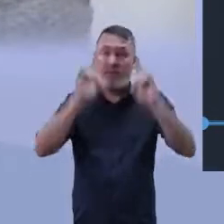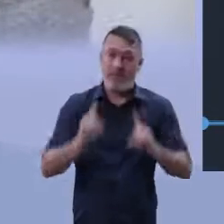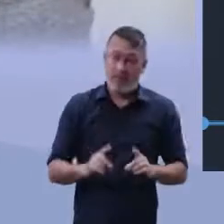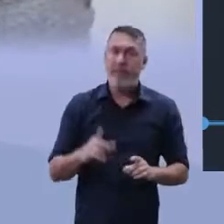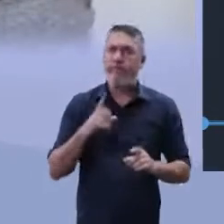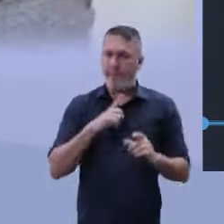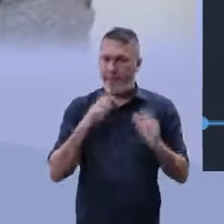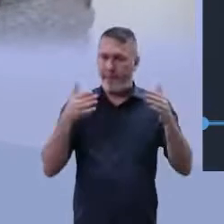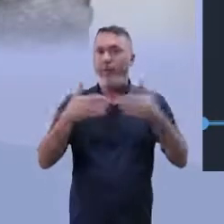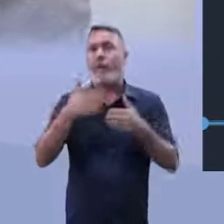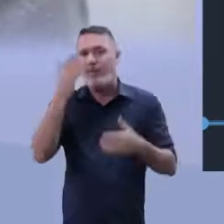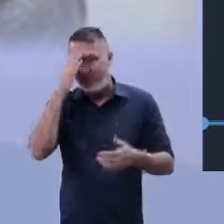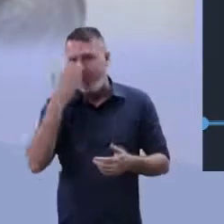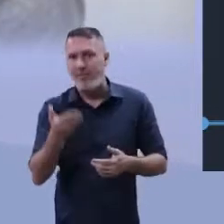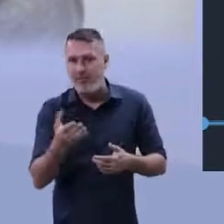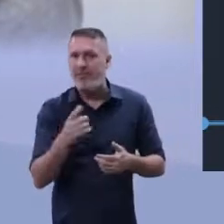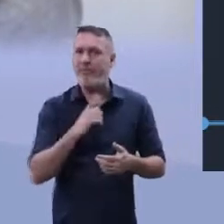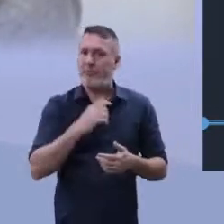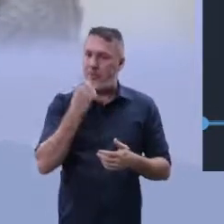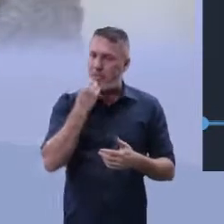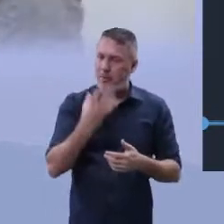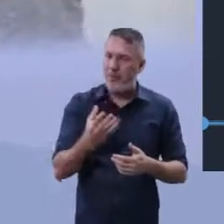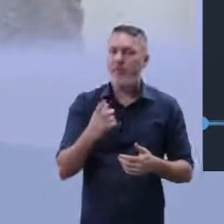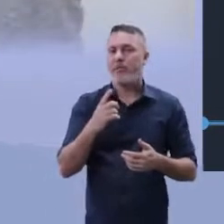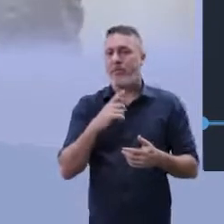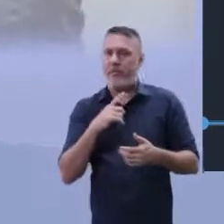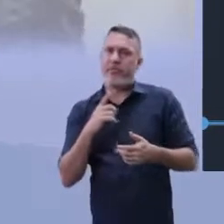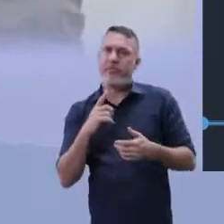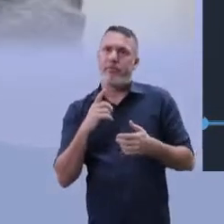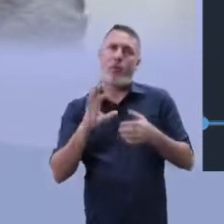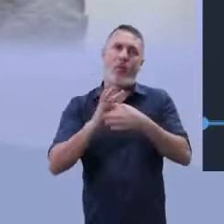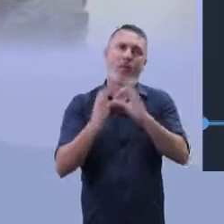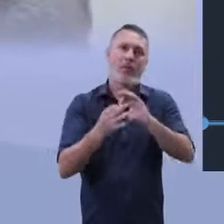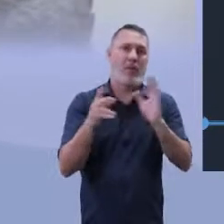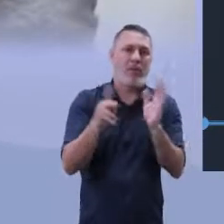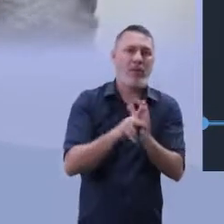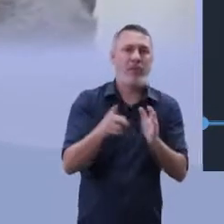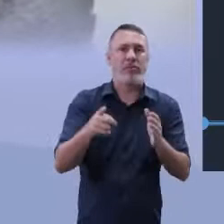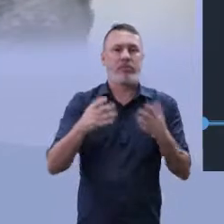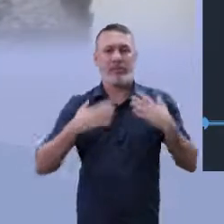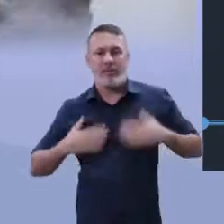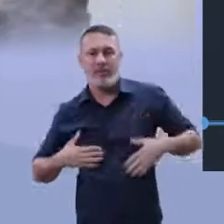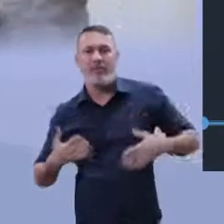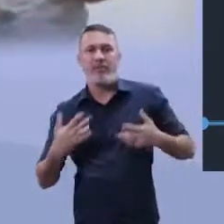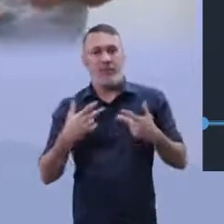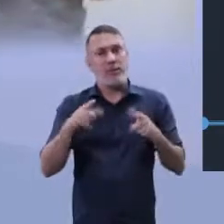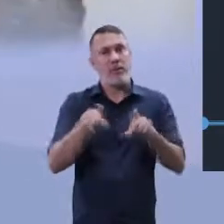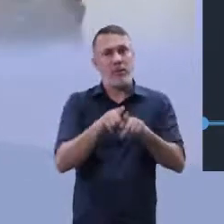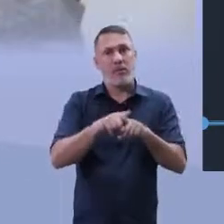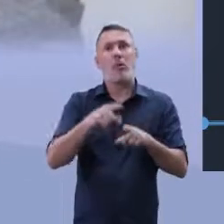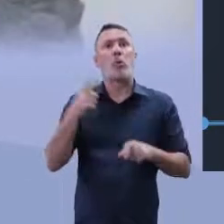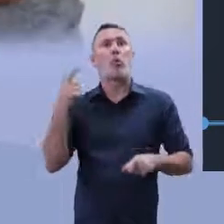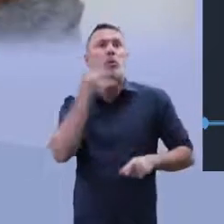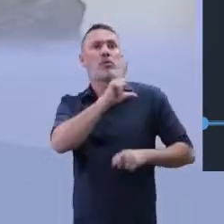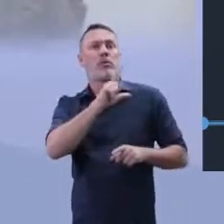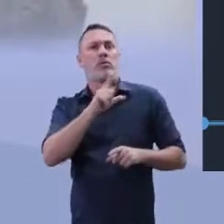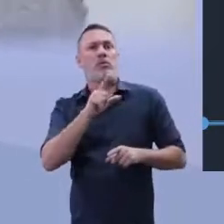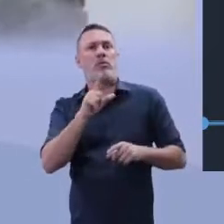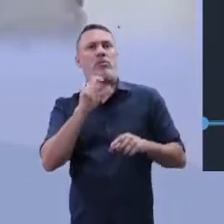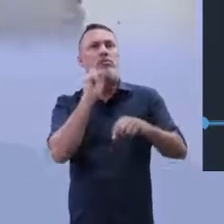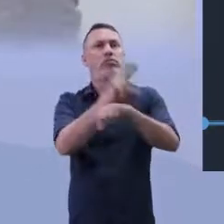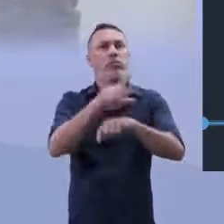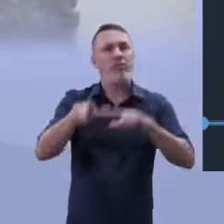temos aspectos voltados para isso aí, né? De pessoas que possuem uma certa deficiência, deficientes físicos, que conseguiram também